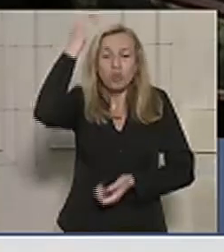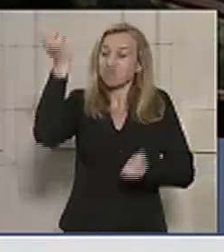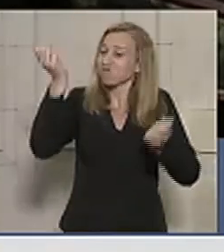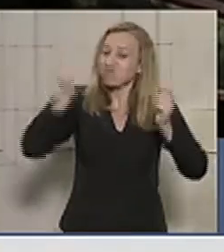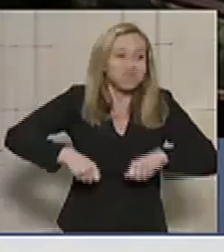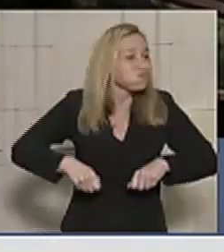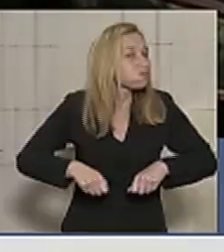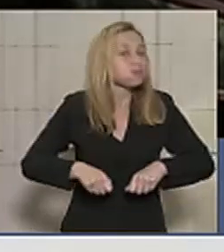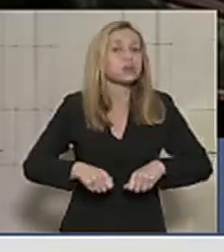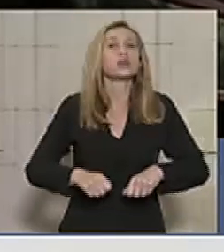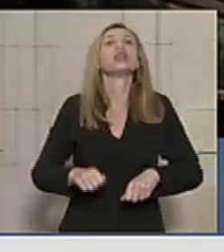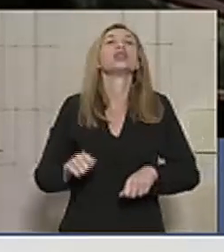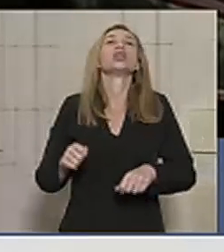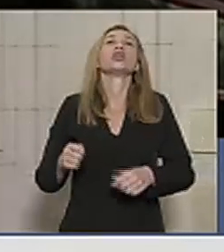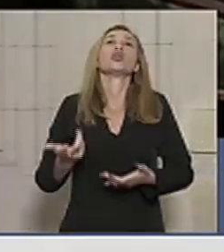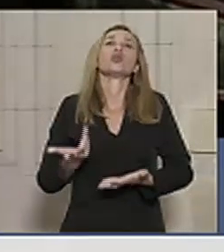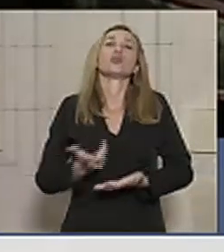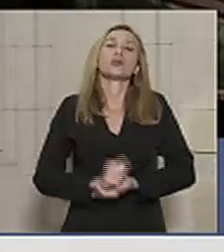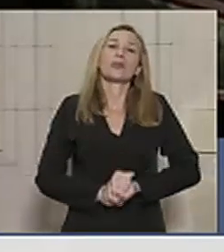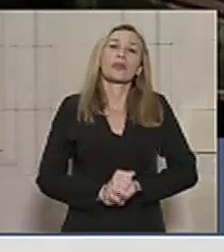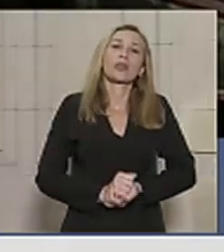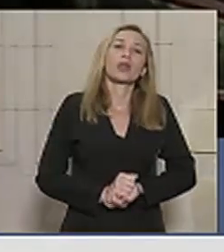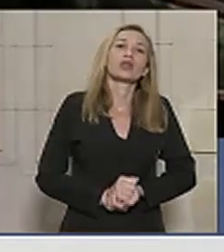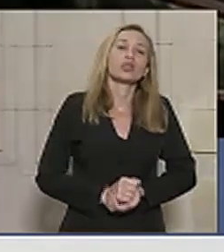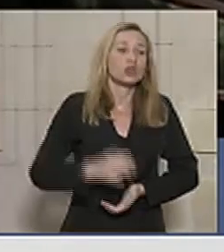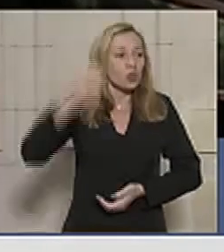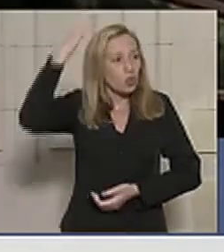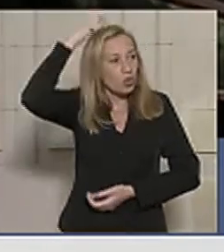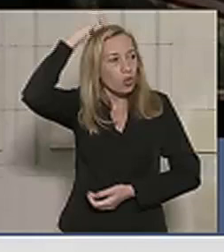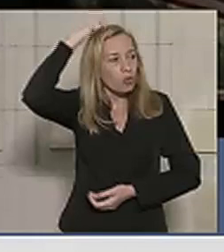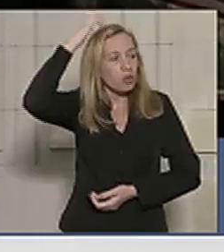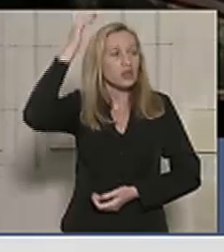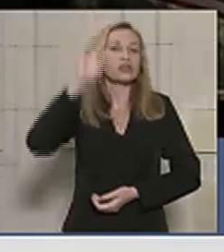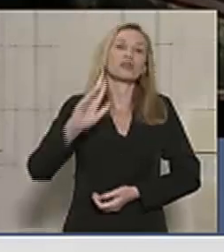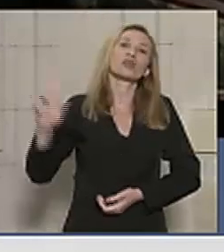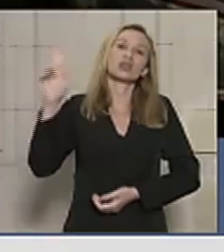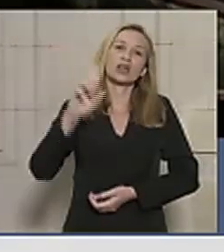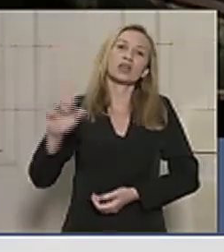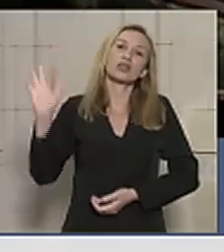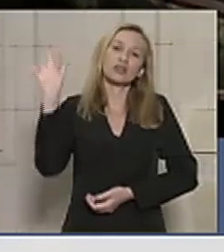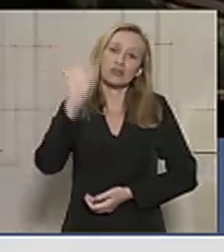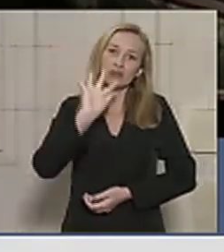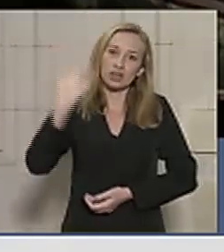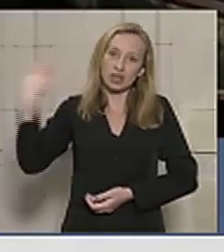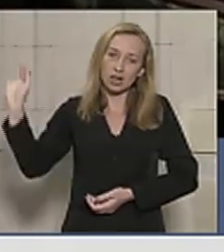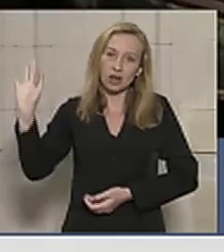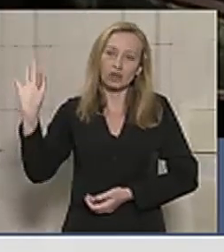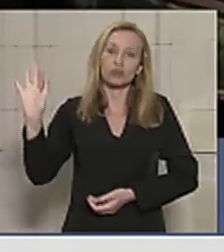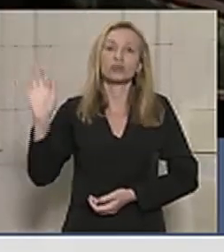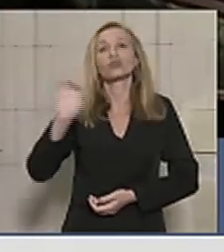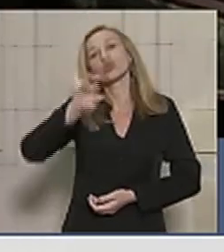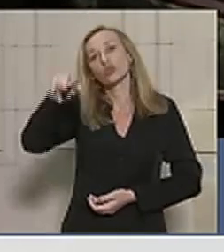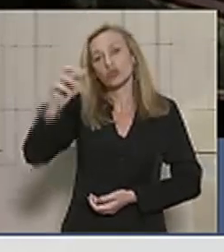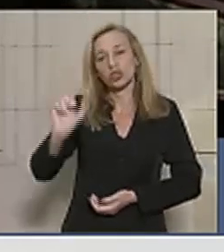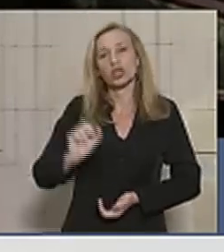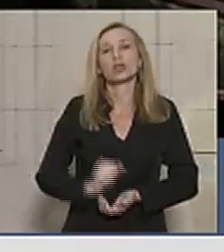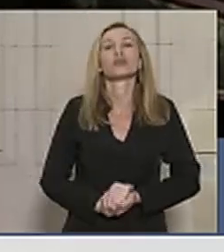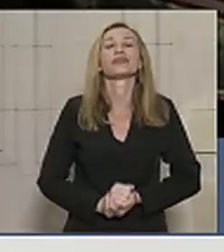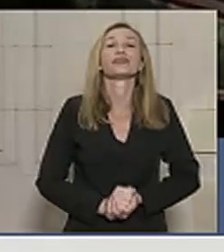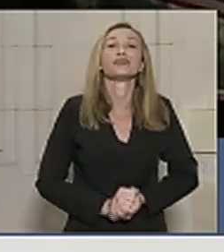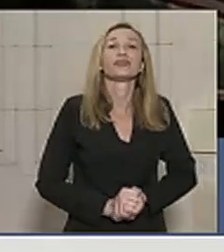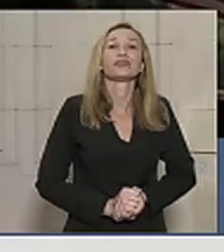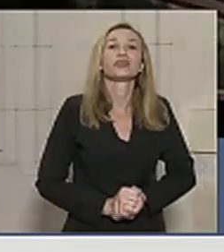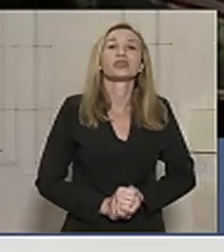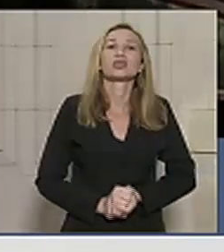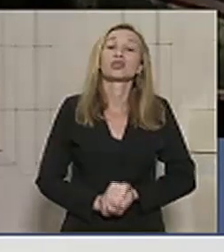da reitoria da Universidade Federal do Rio de Janeiro. Reitoria essa que está